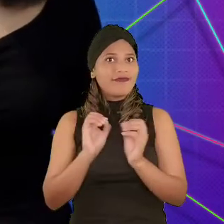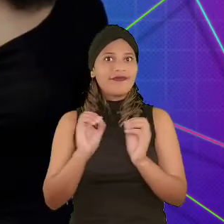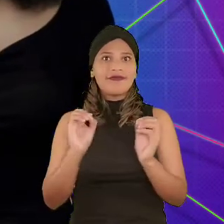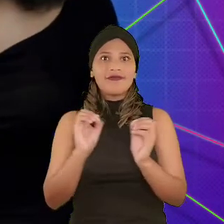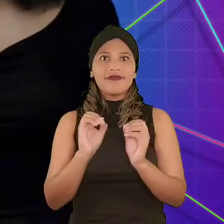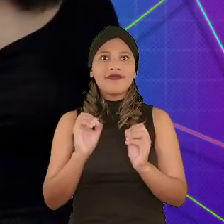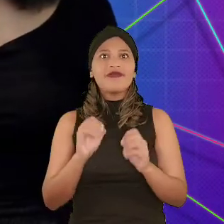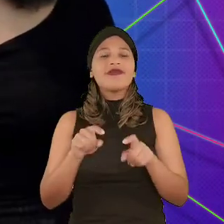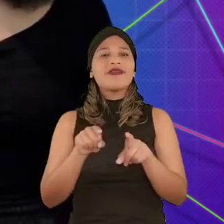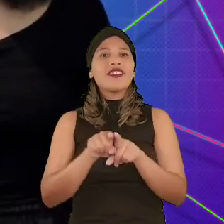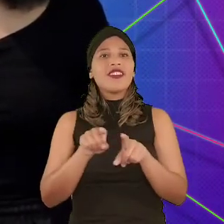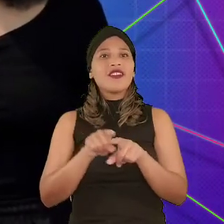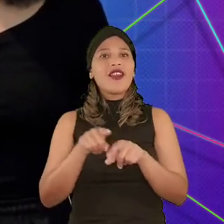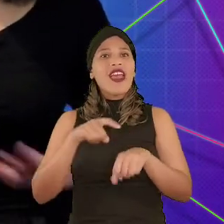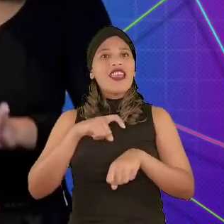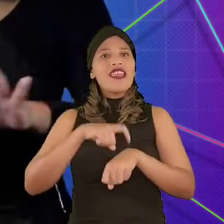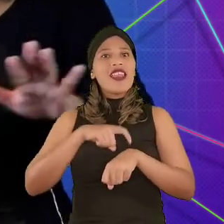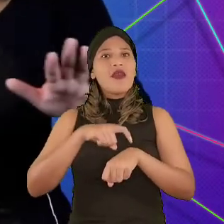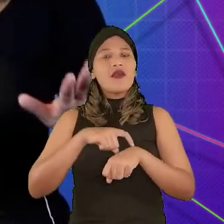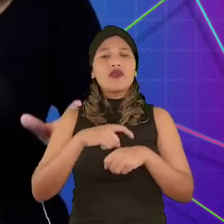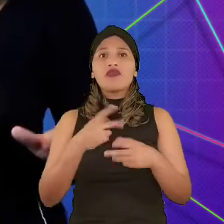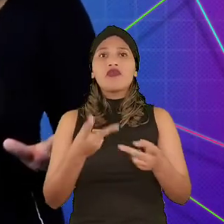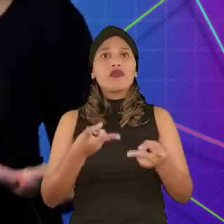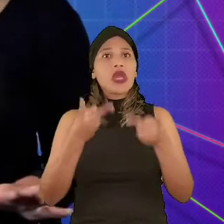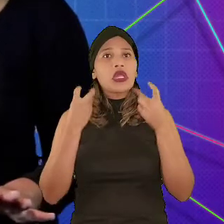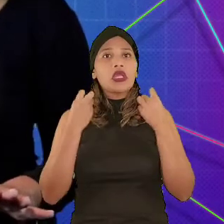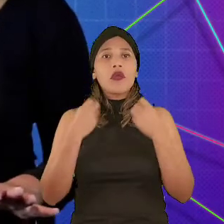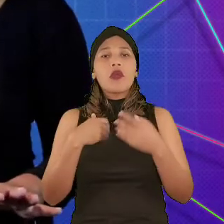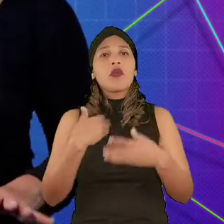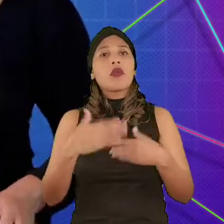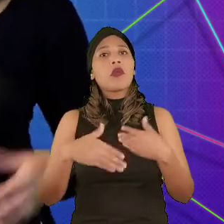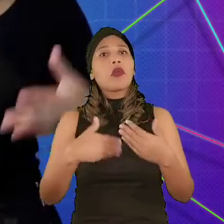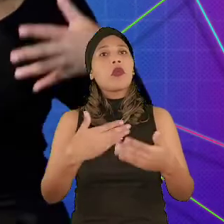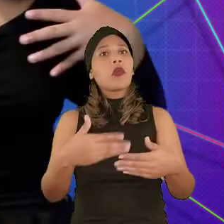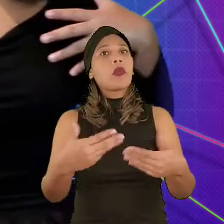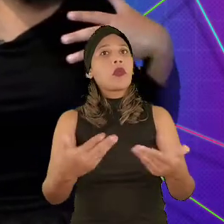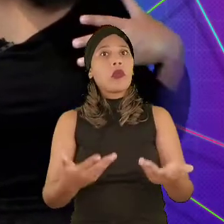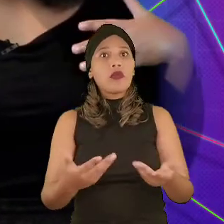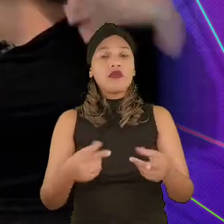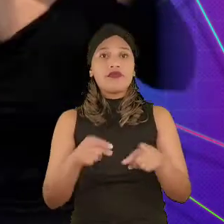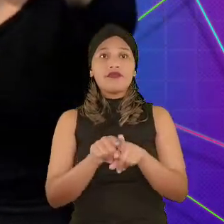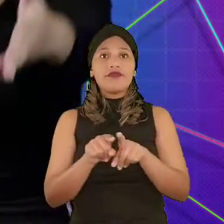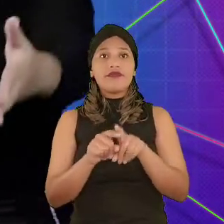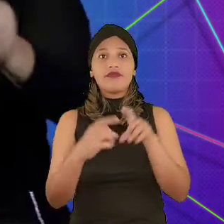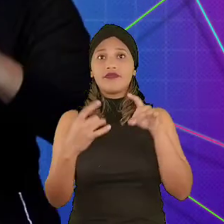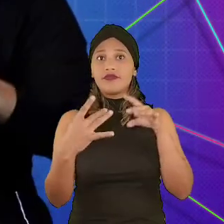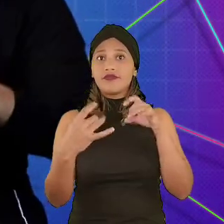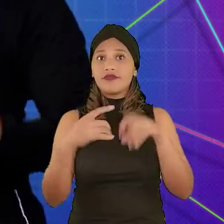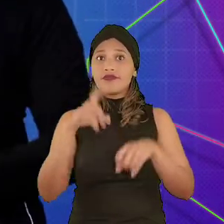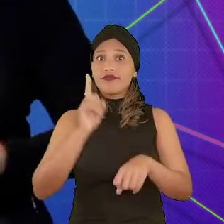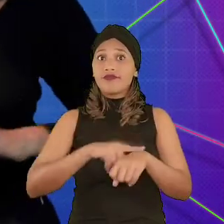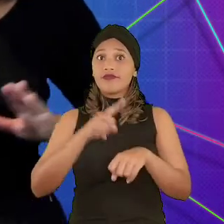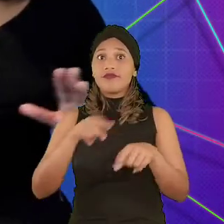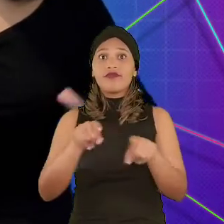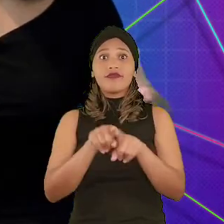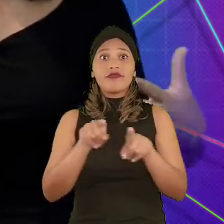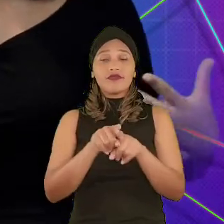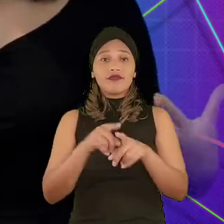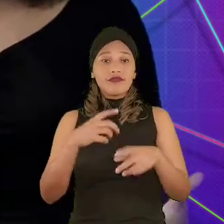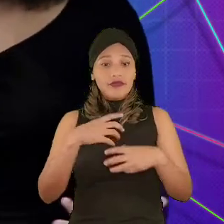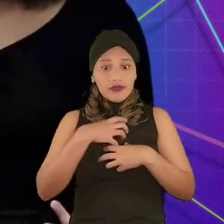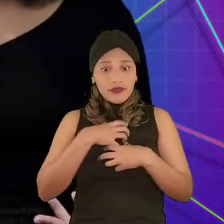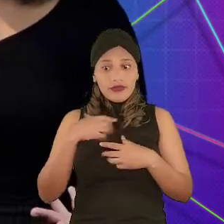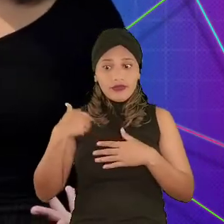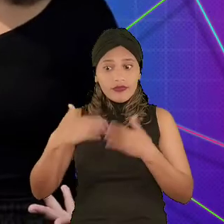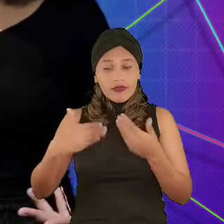Sensação de tempo distorcida. A gente não percebe o tempo passar. O feedback direto e imediato. Todos os sinais